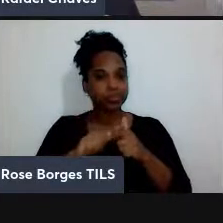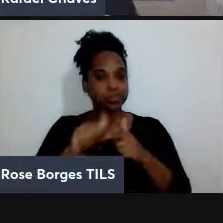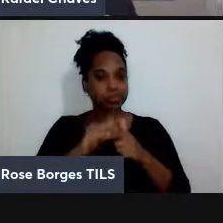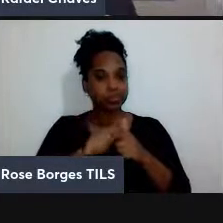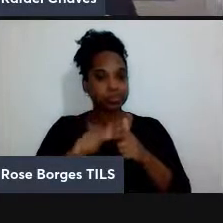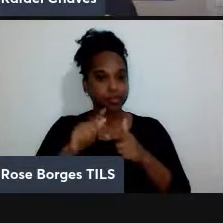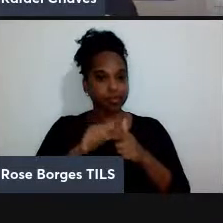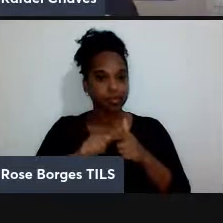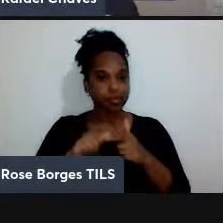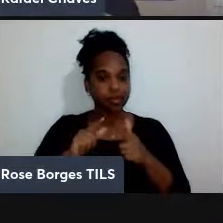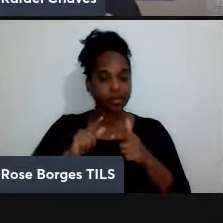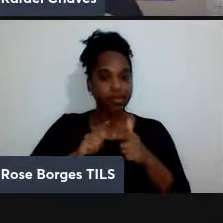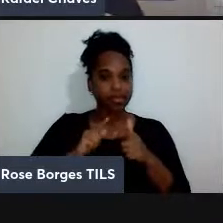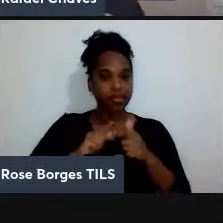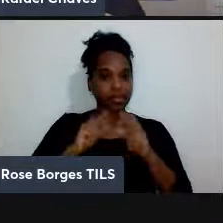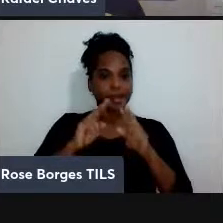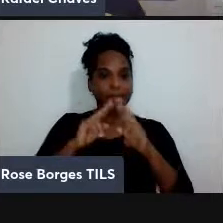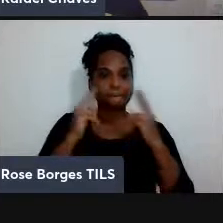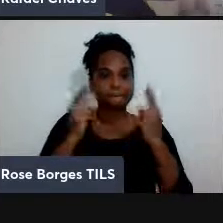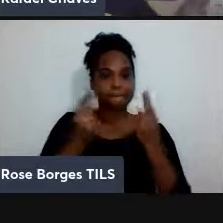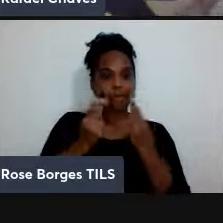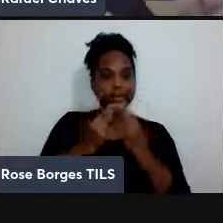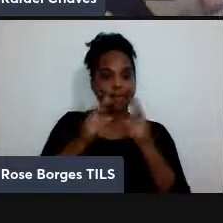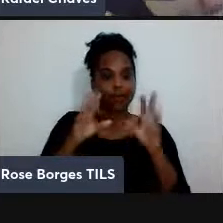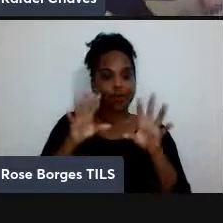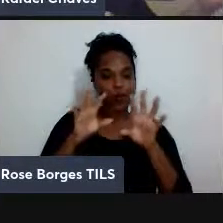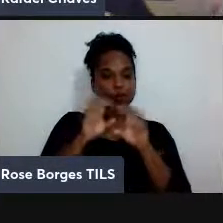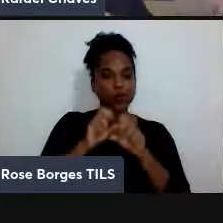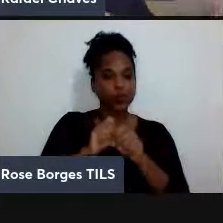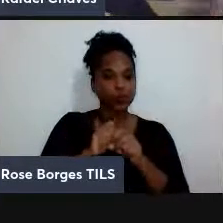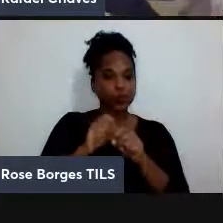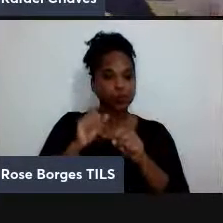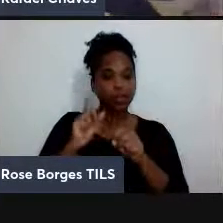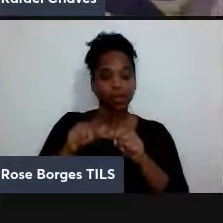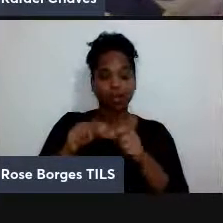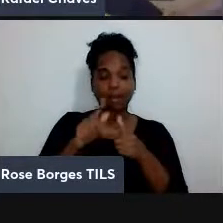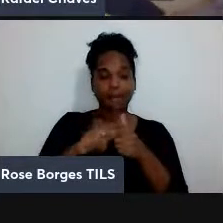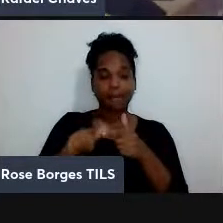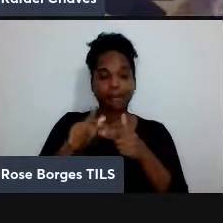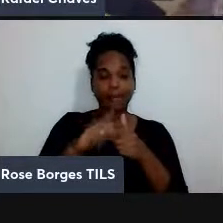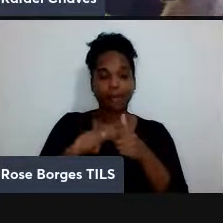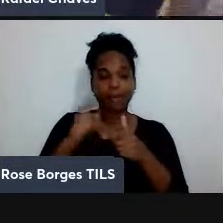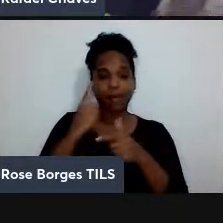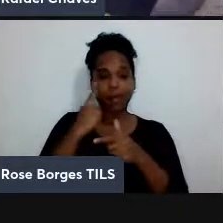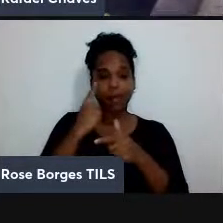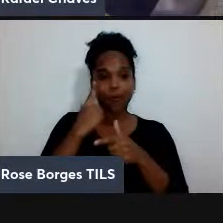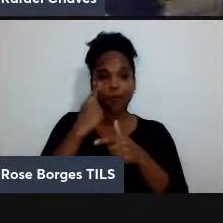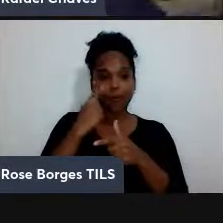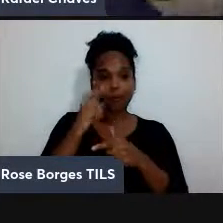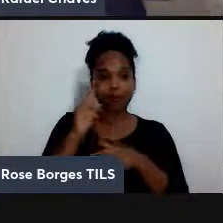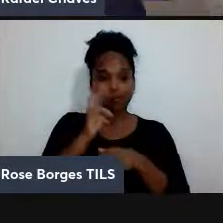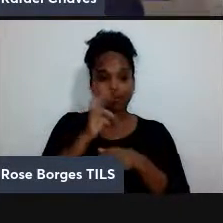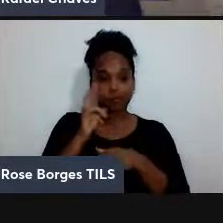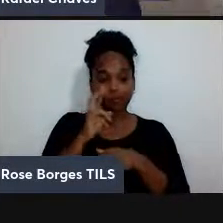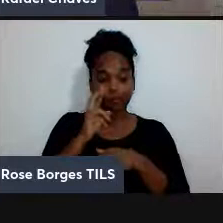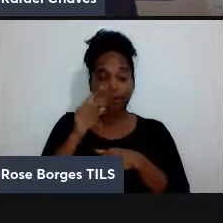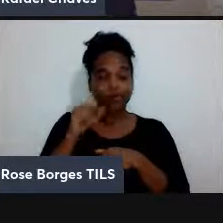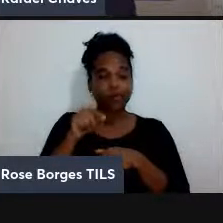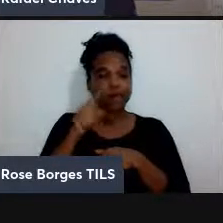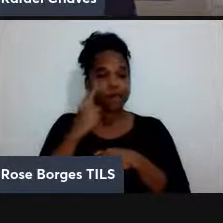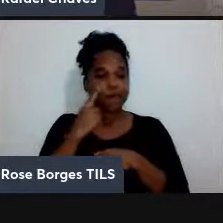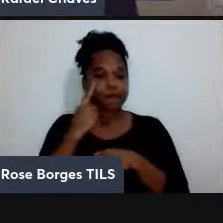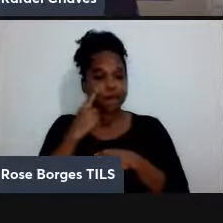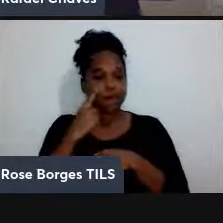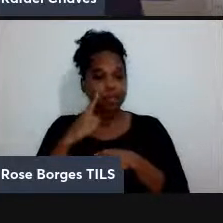matéria escura é um problema observacional você observa que você tem mais matéria ali do que você